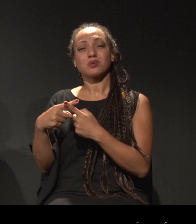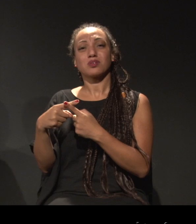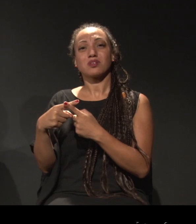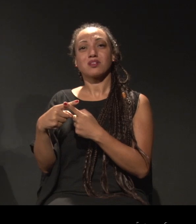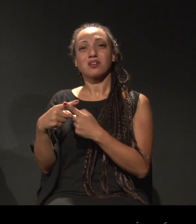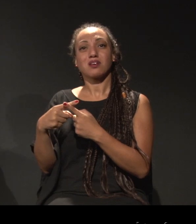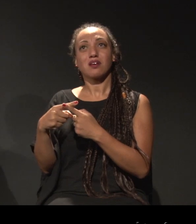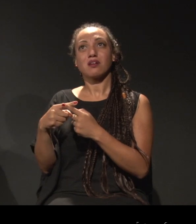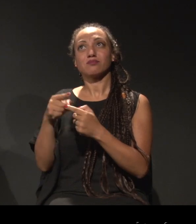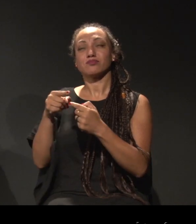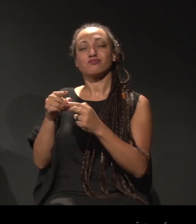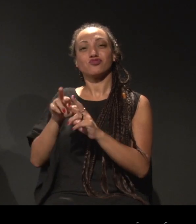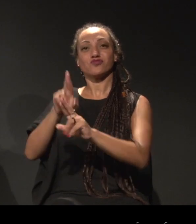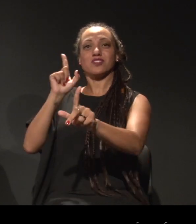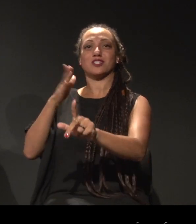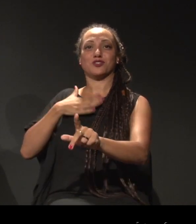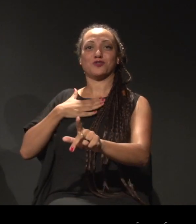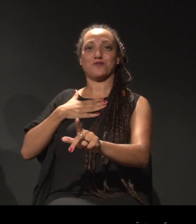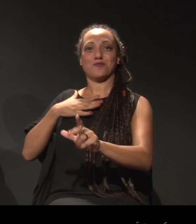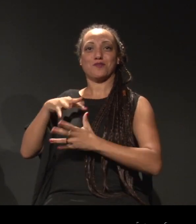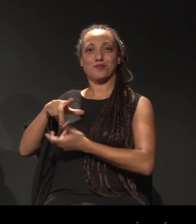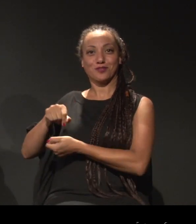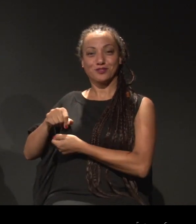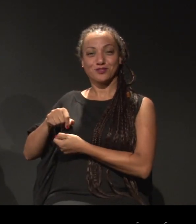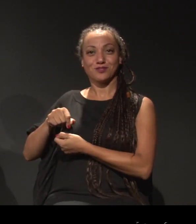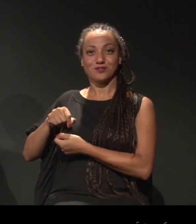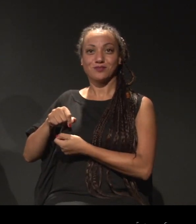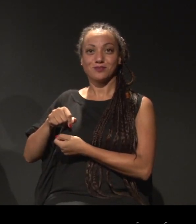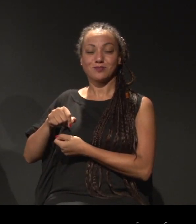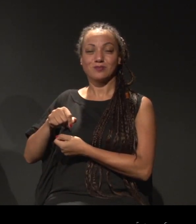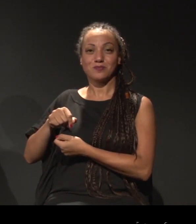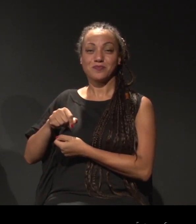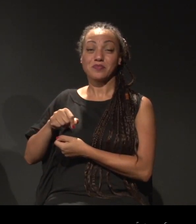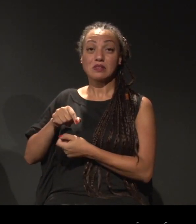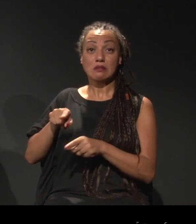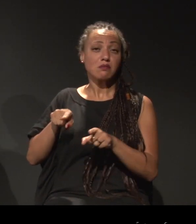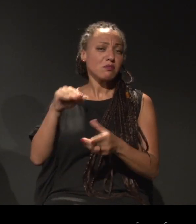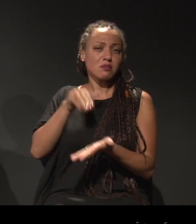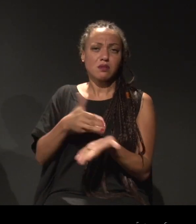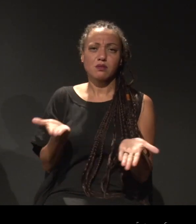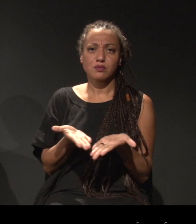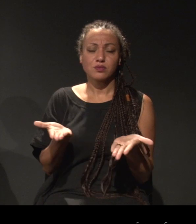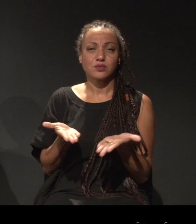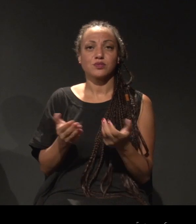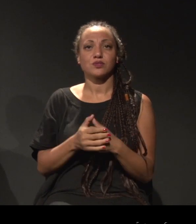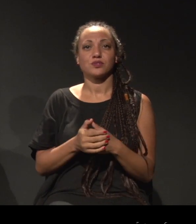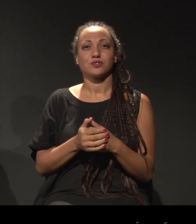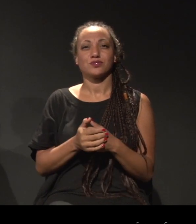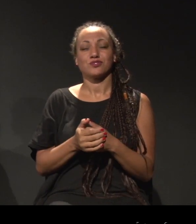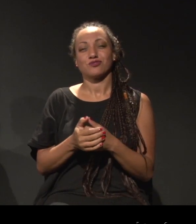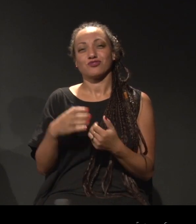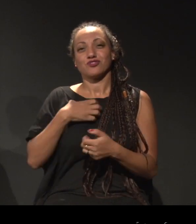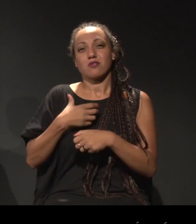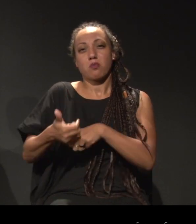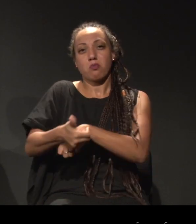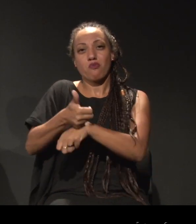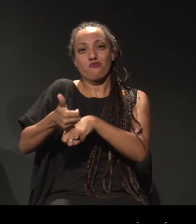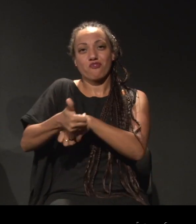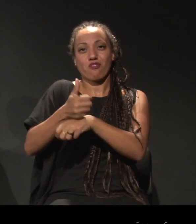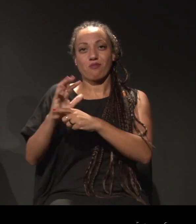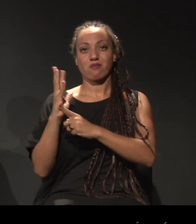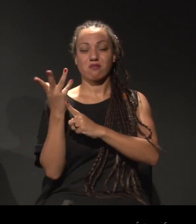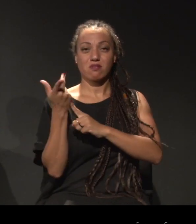daquele meu universo. O universo da... Inclusive até hoje, o universo de profissionalização do